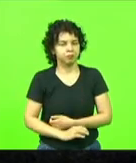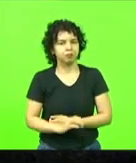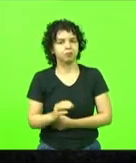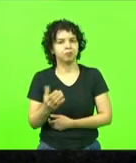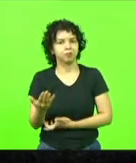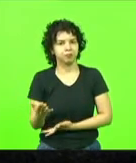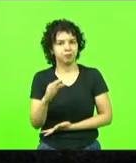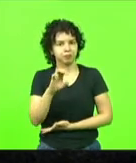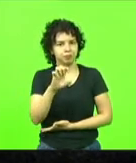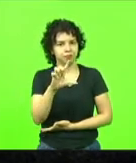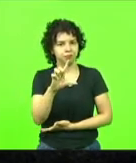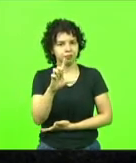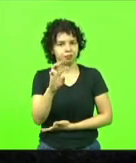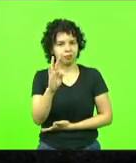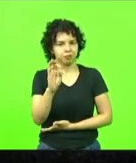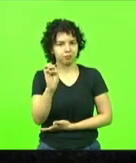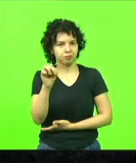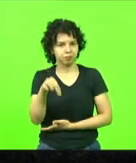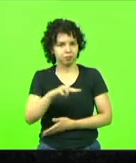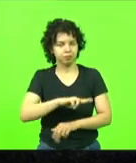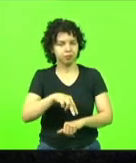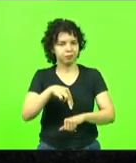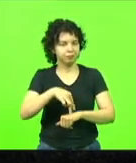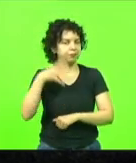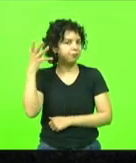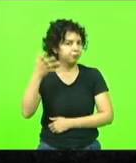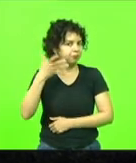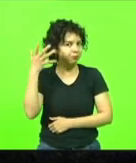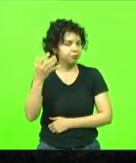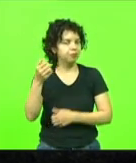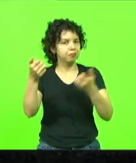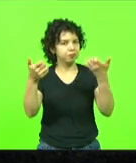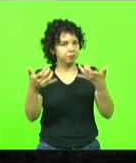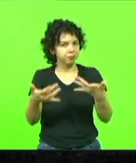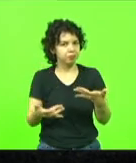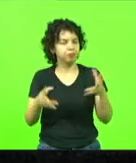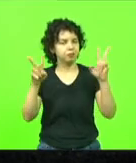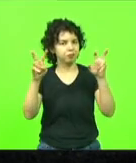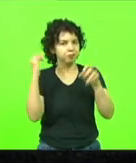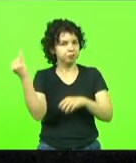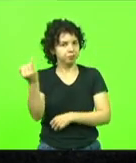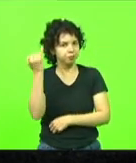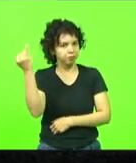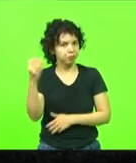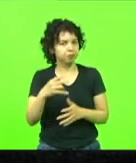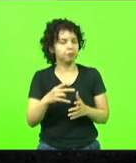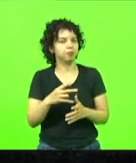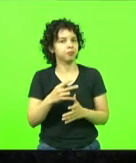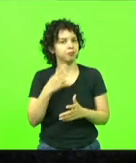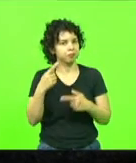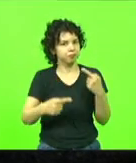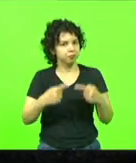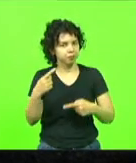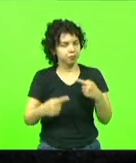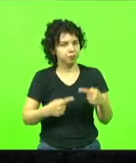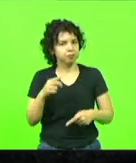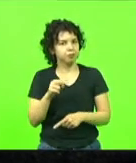para falarem acerca da importância da política pública de defesa civil nos municípios.